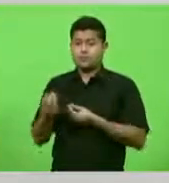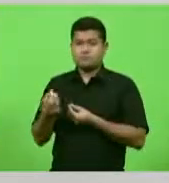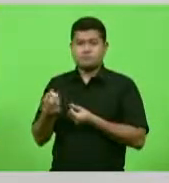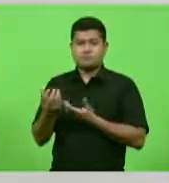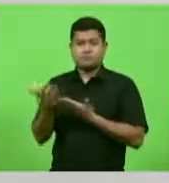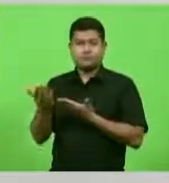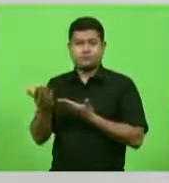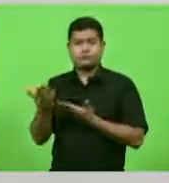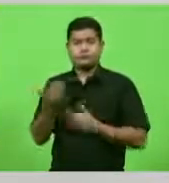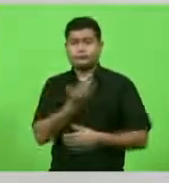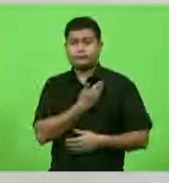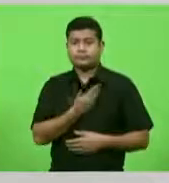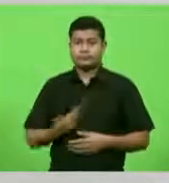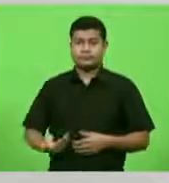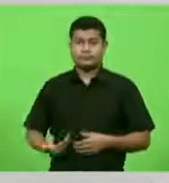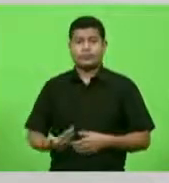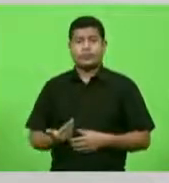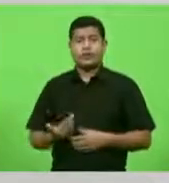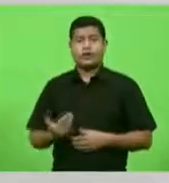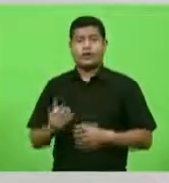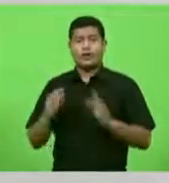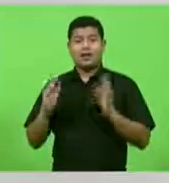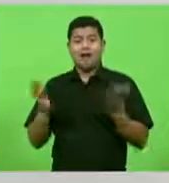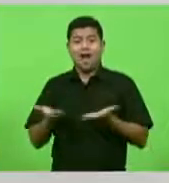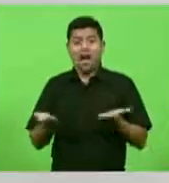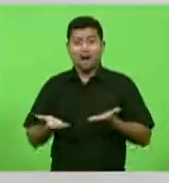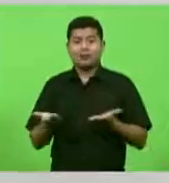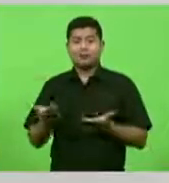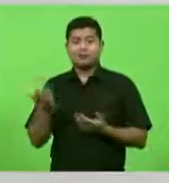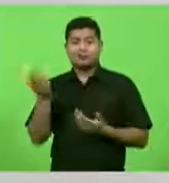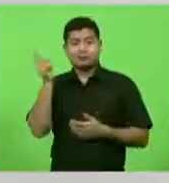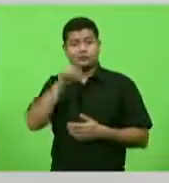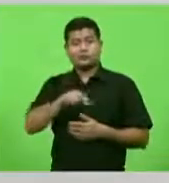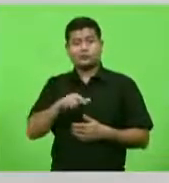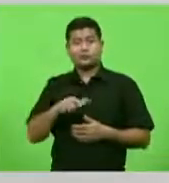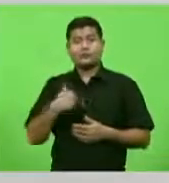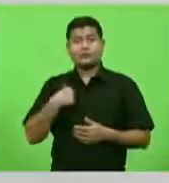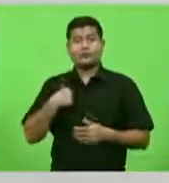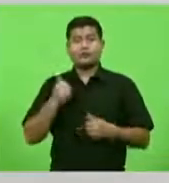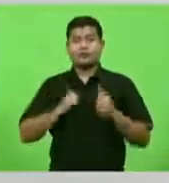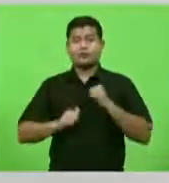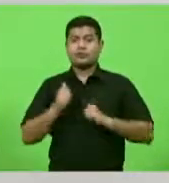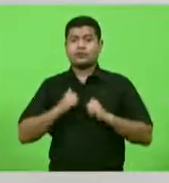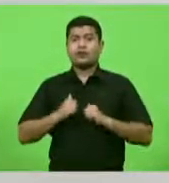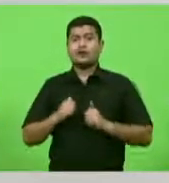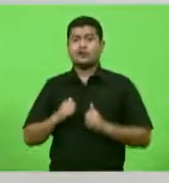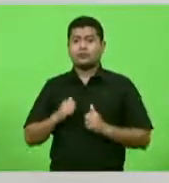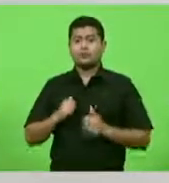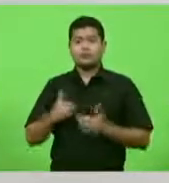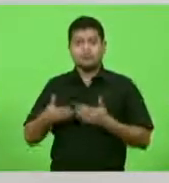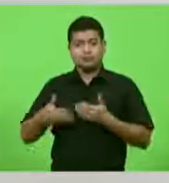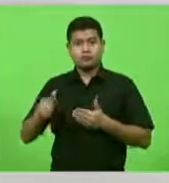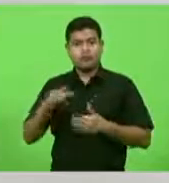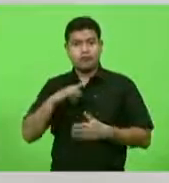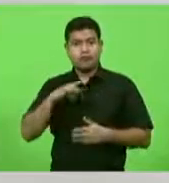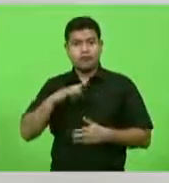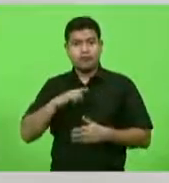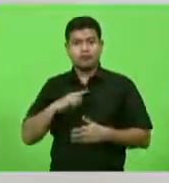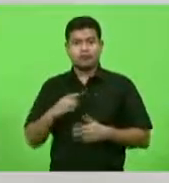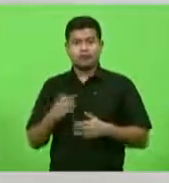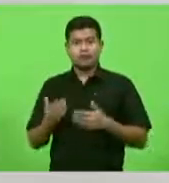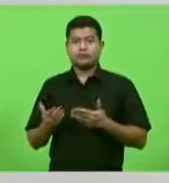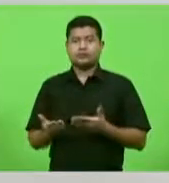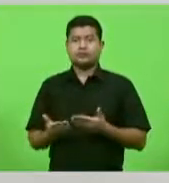importância, e, finalmente, agora o projeto, eu tenho a esperança que sairá do papel, aí nós temos